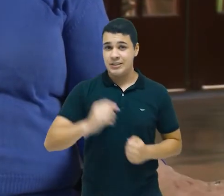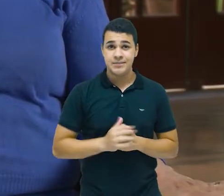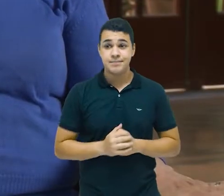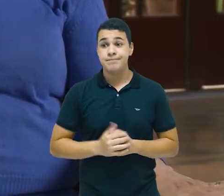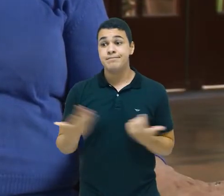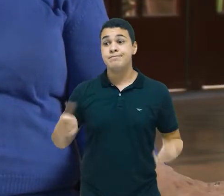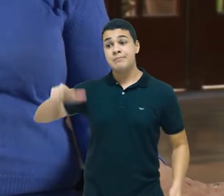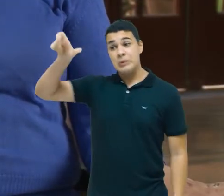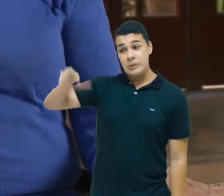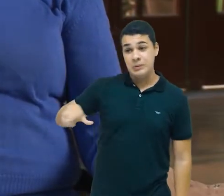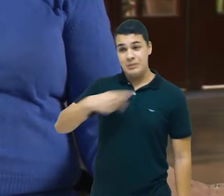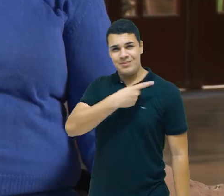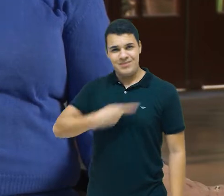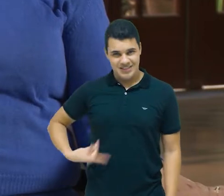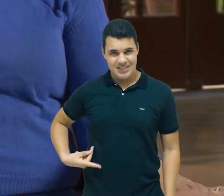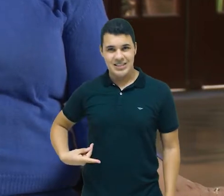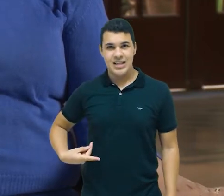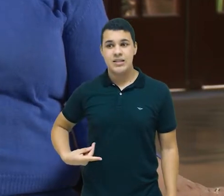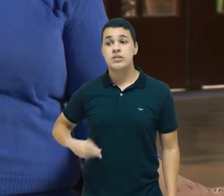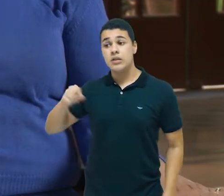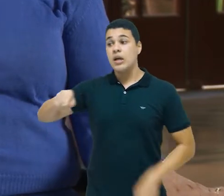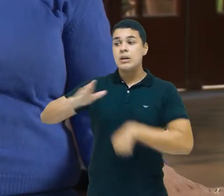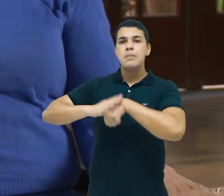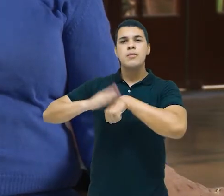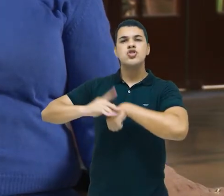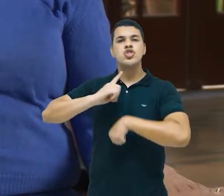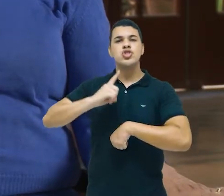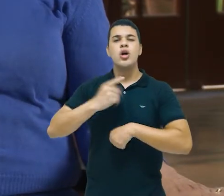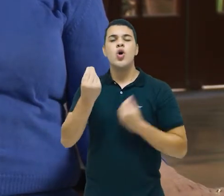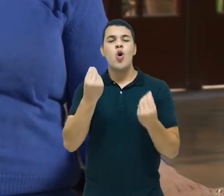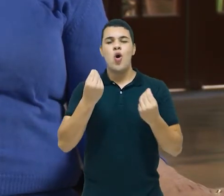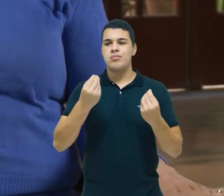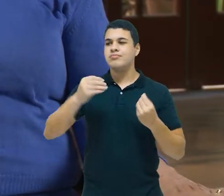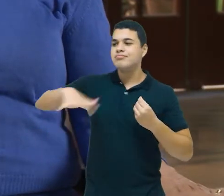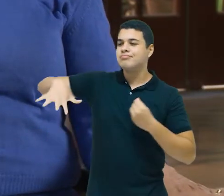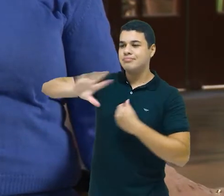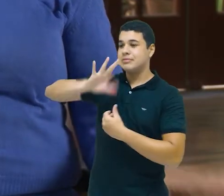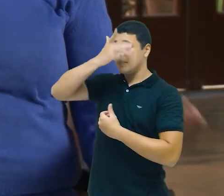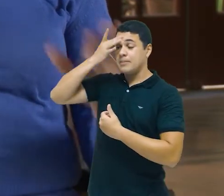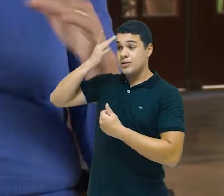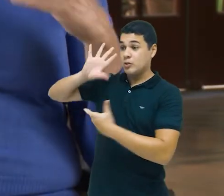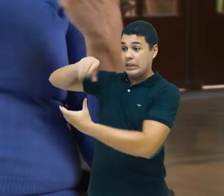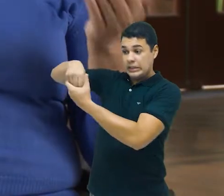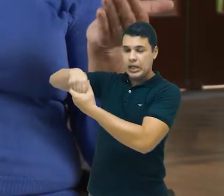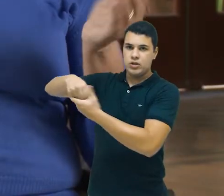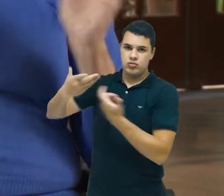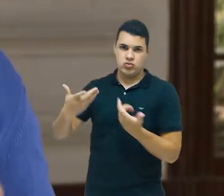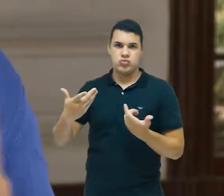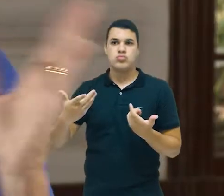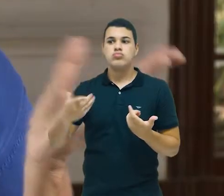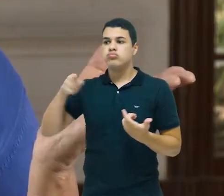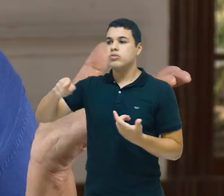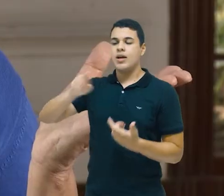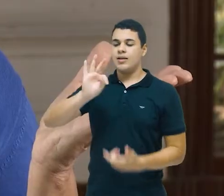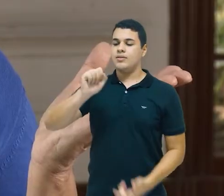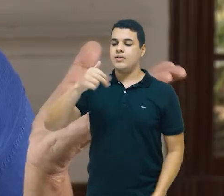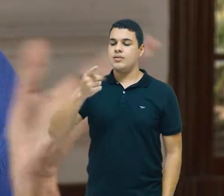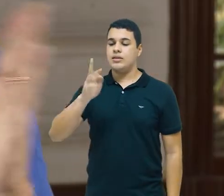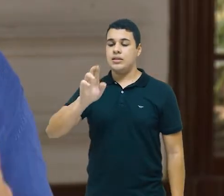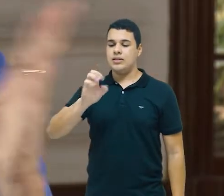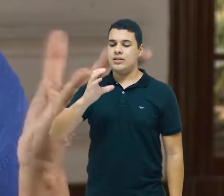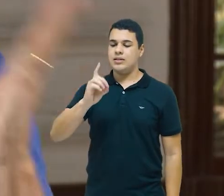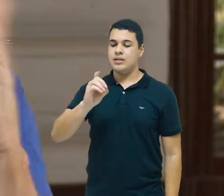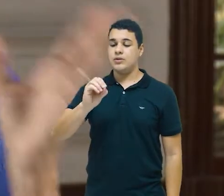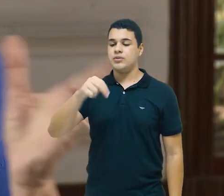presidente eleito pelo voto indireto no Colégio Eleitoral, Tancredo Neves, morreu. E eu acho que é claro para todos